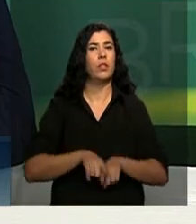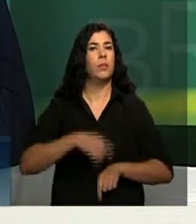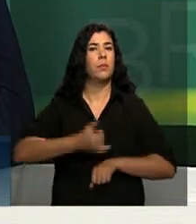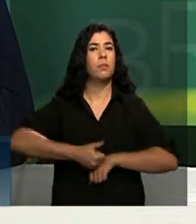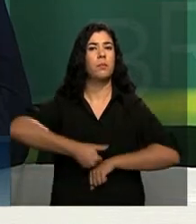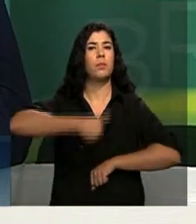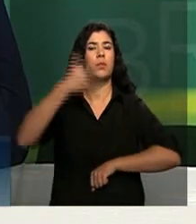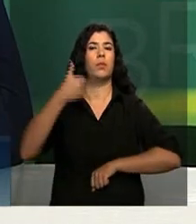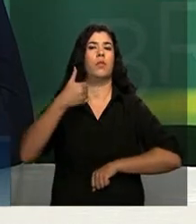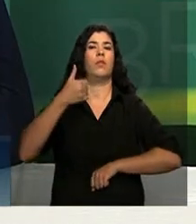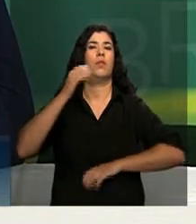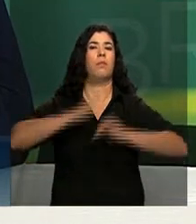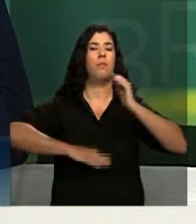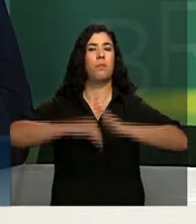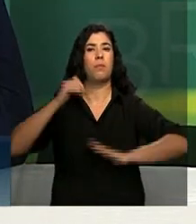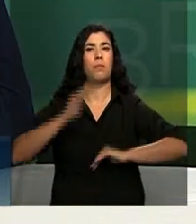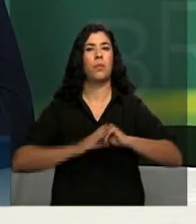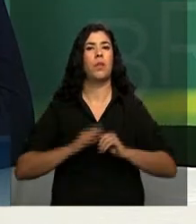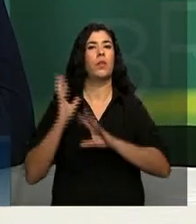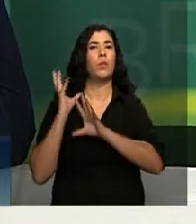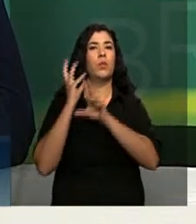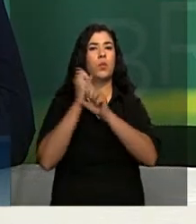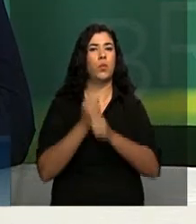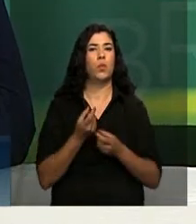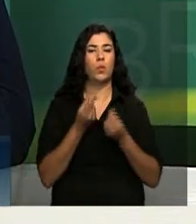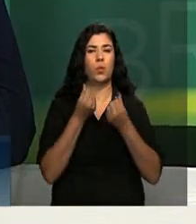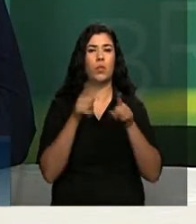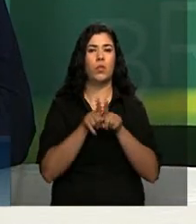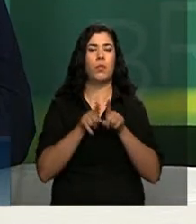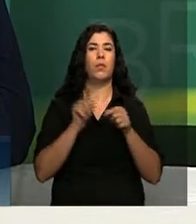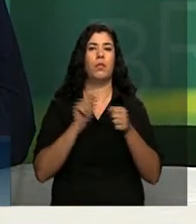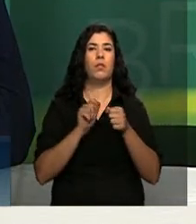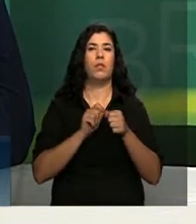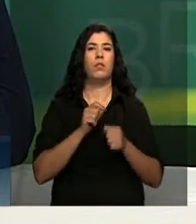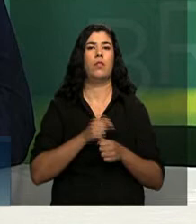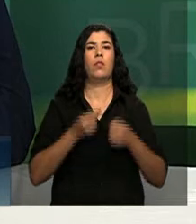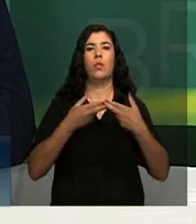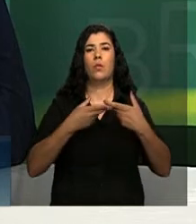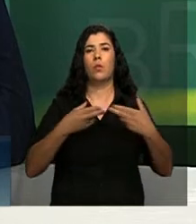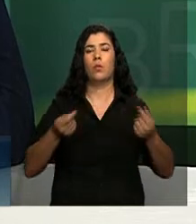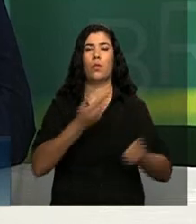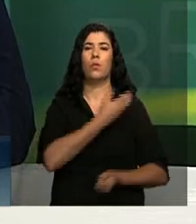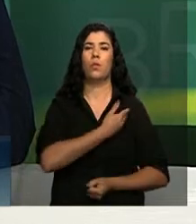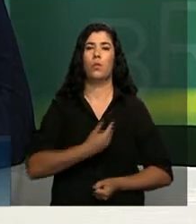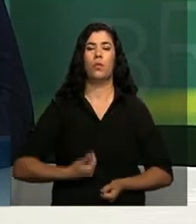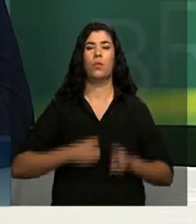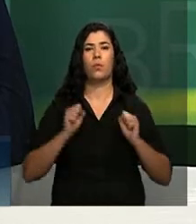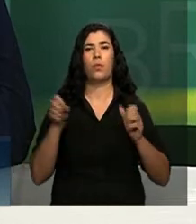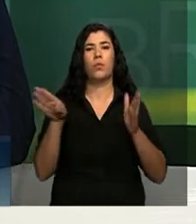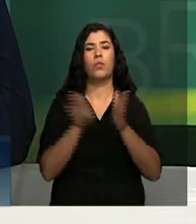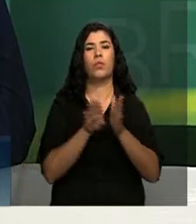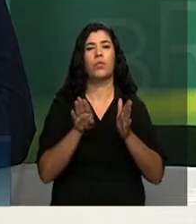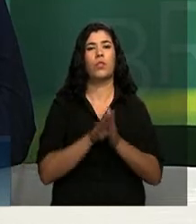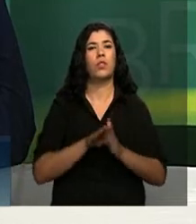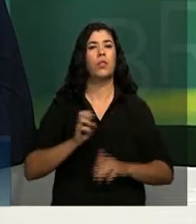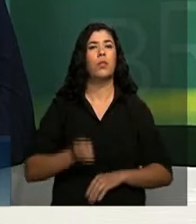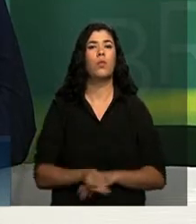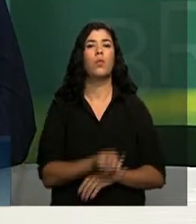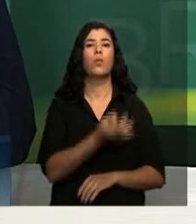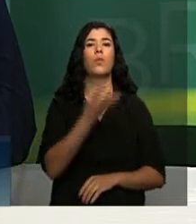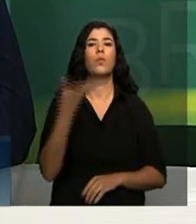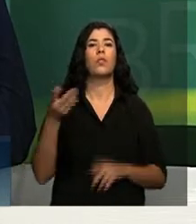a execução orçamentária e, dessa forma, fazer com que os recursos públicos possam chegar ao maior número